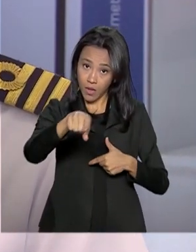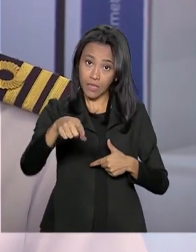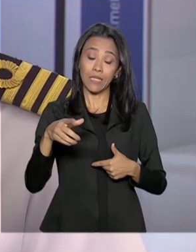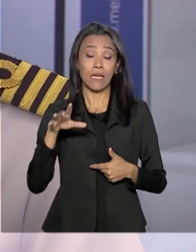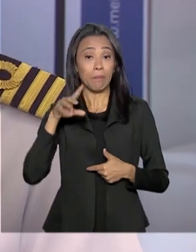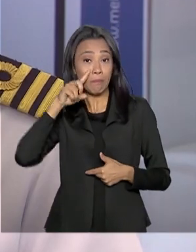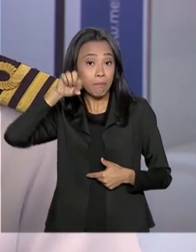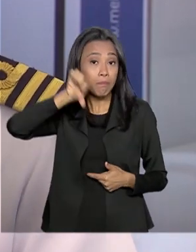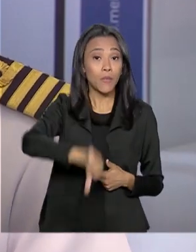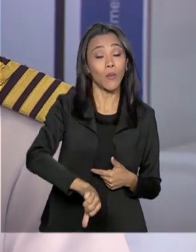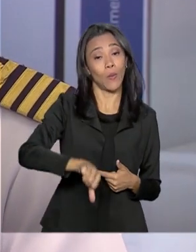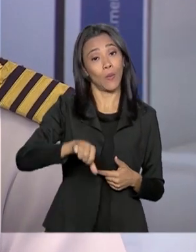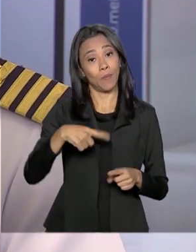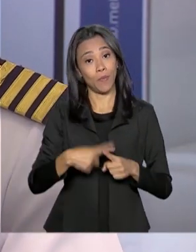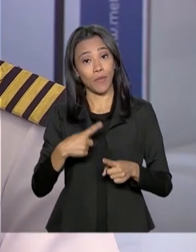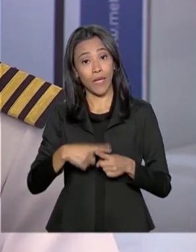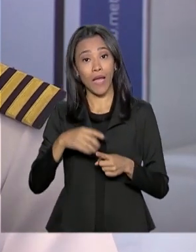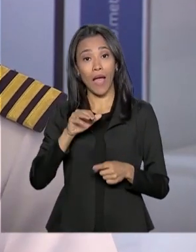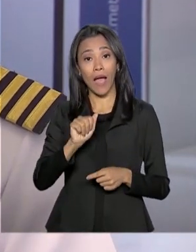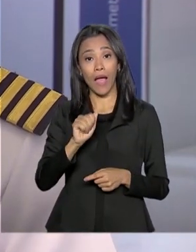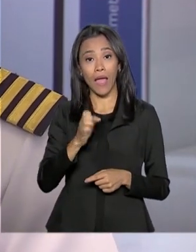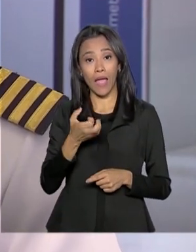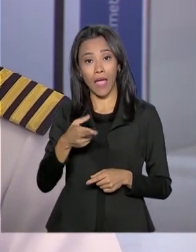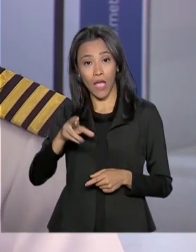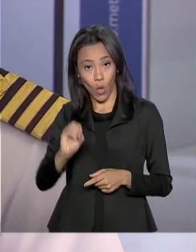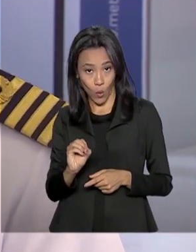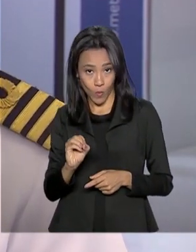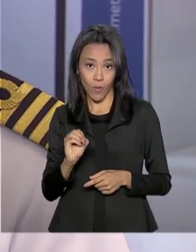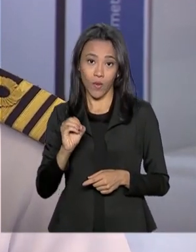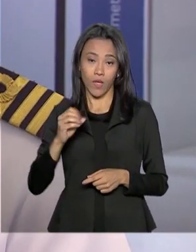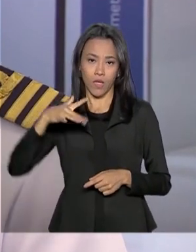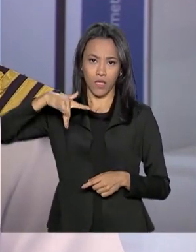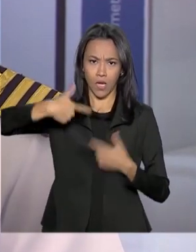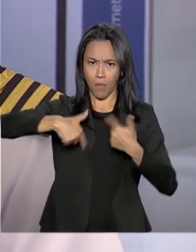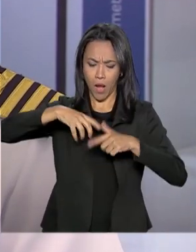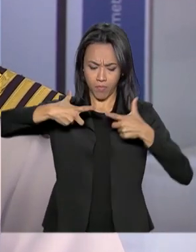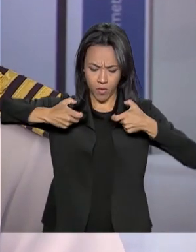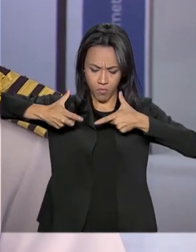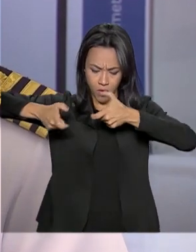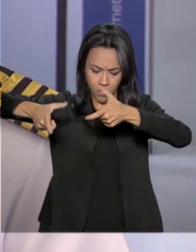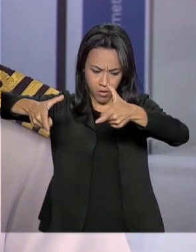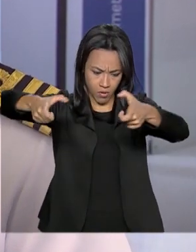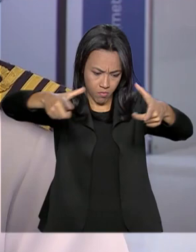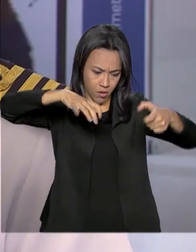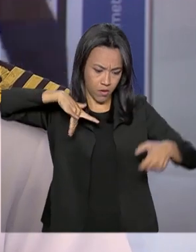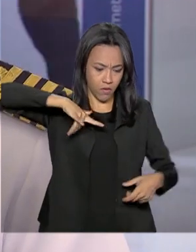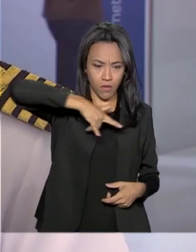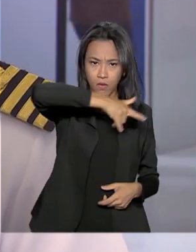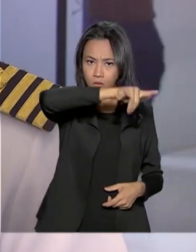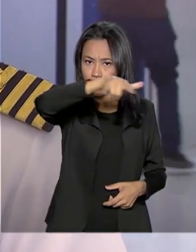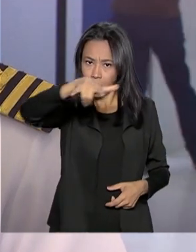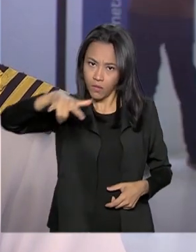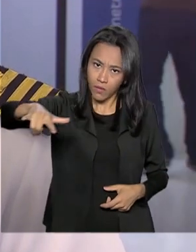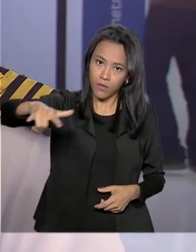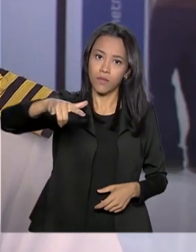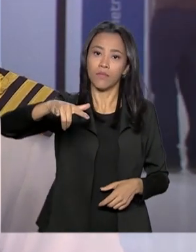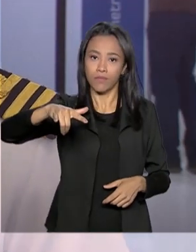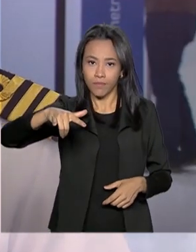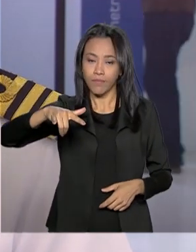um pouquinho pior, porque o aerolevantamento consegue imagens com muita precisão, acurácia de posicionamento e isso